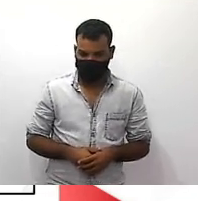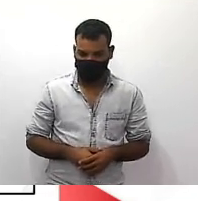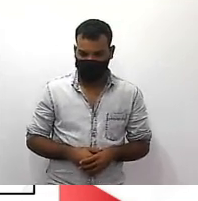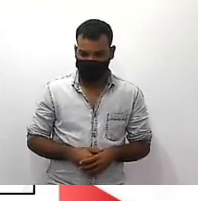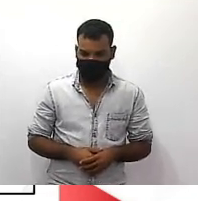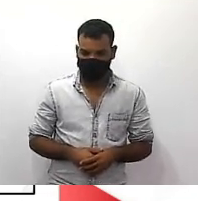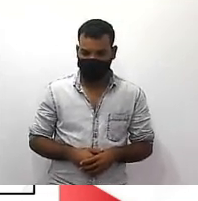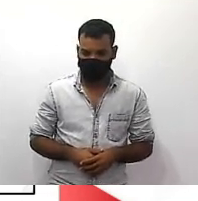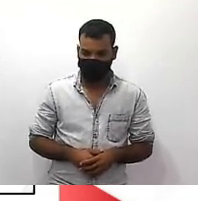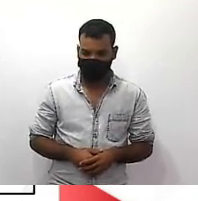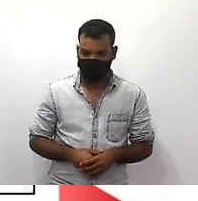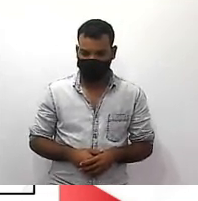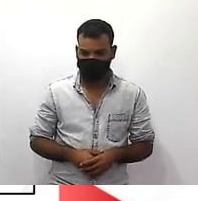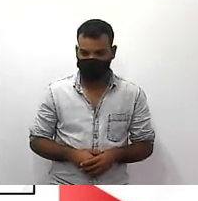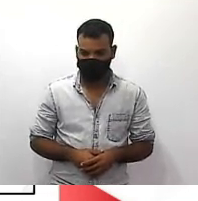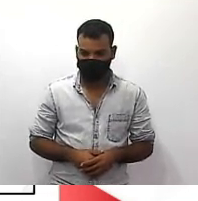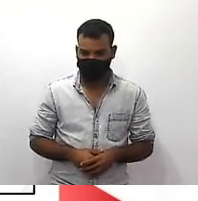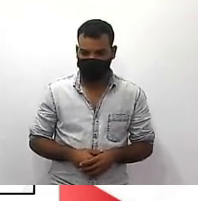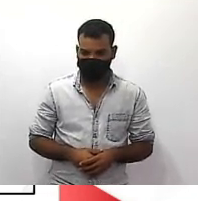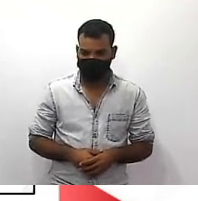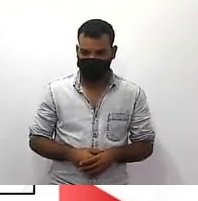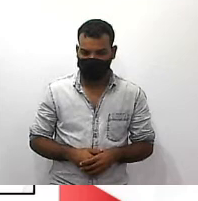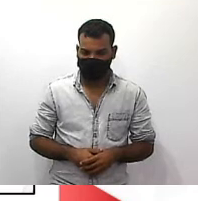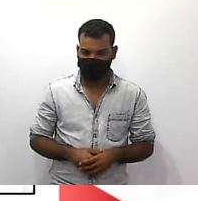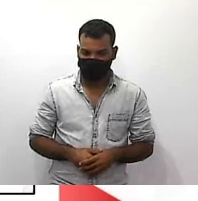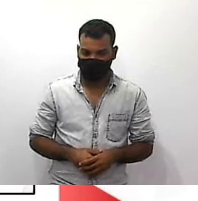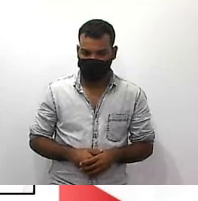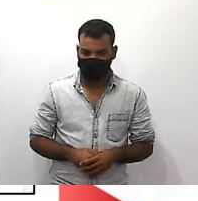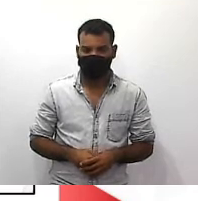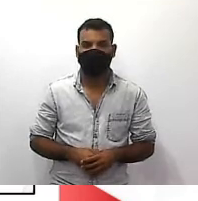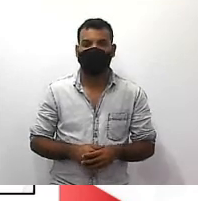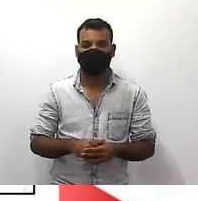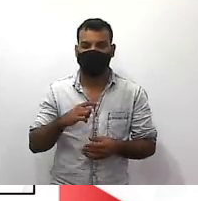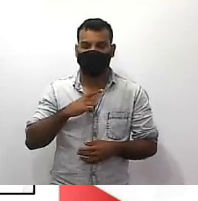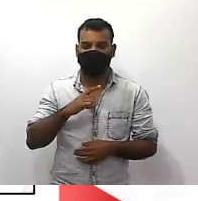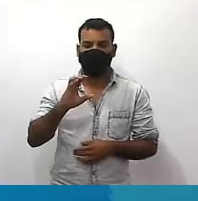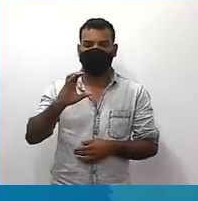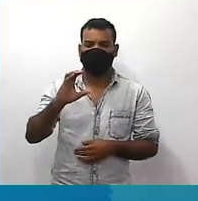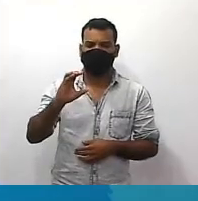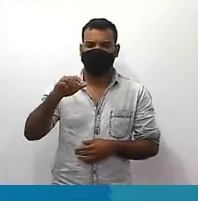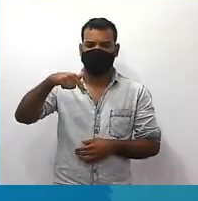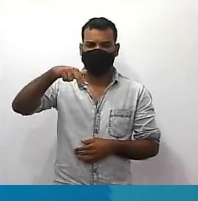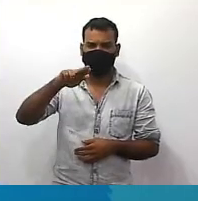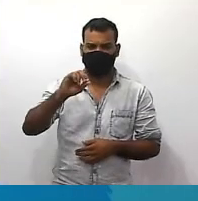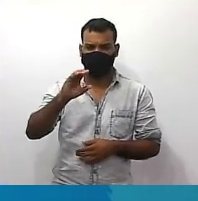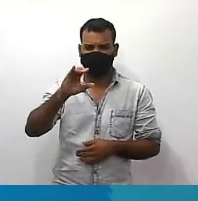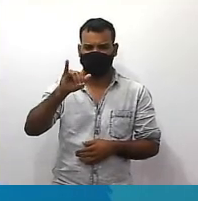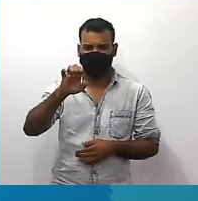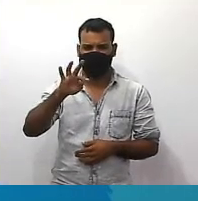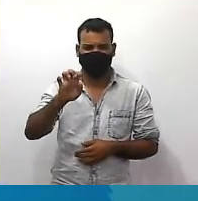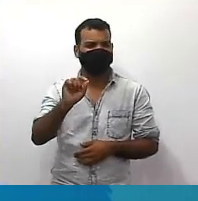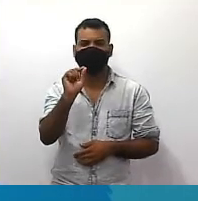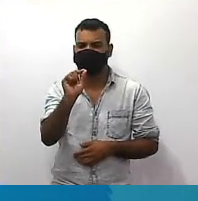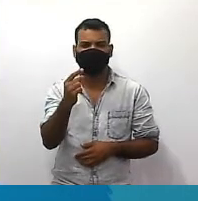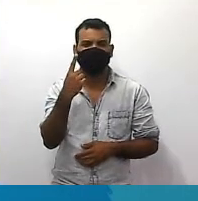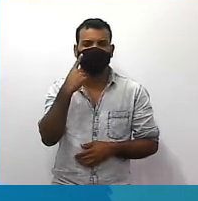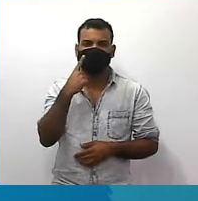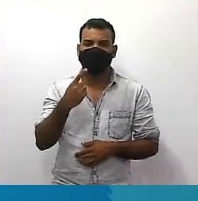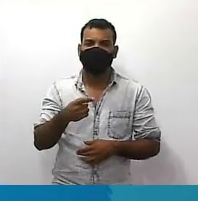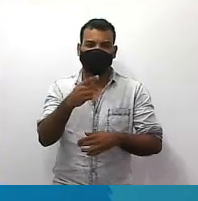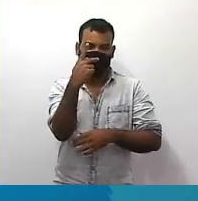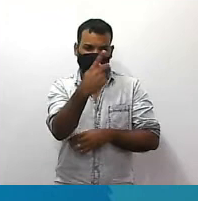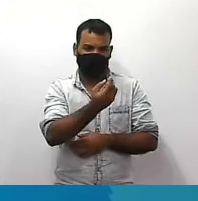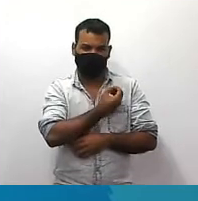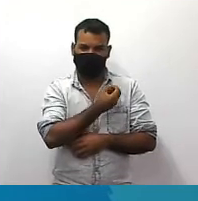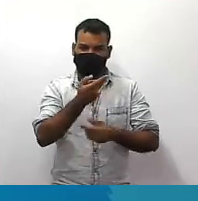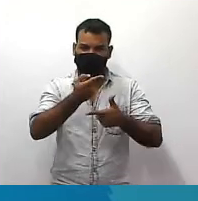pode ser uma dividida ou subdivida no seu campo como consciente o que é consciente é fazer a divisão direta dela tá